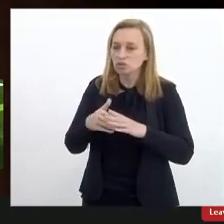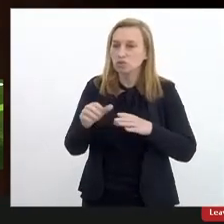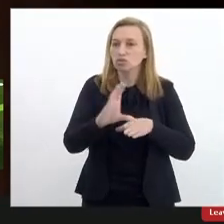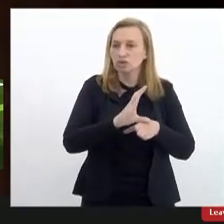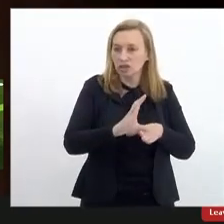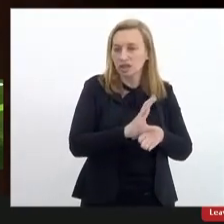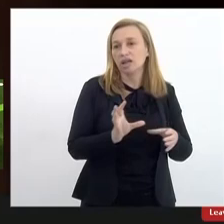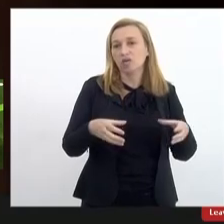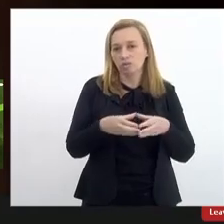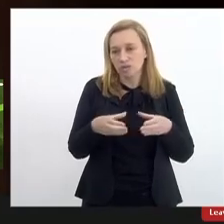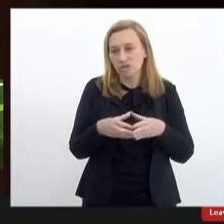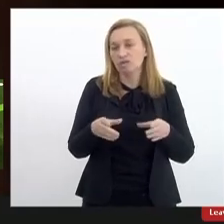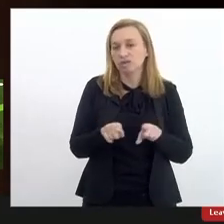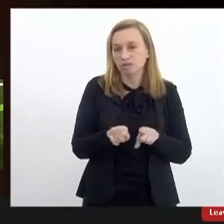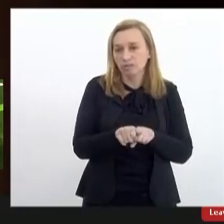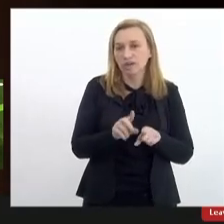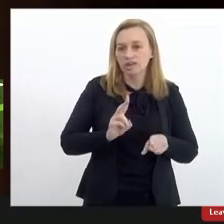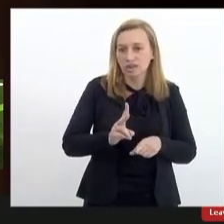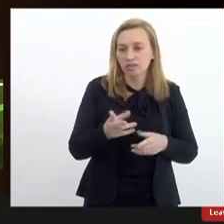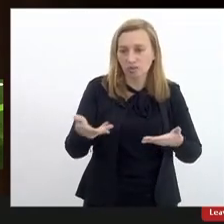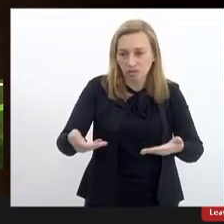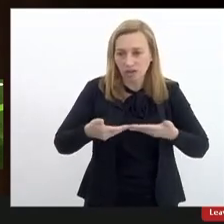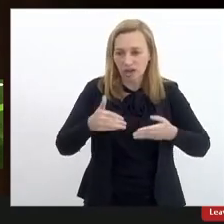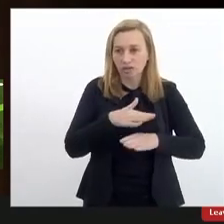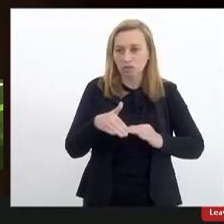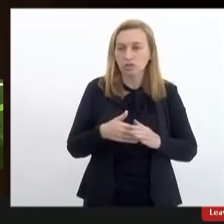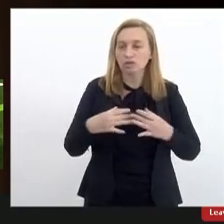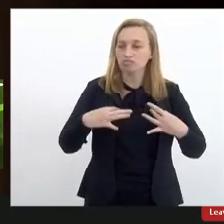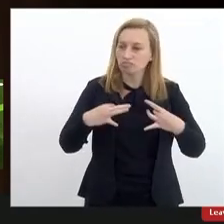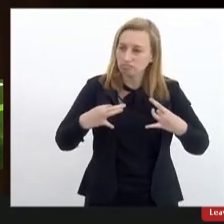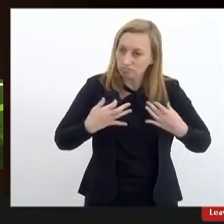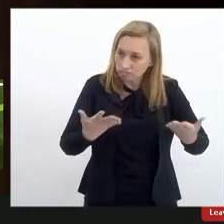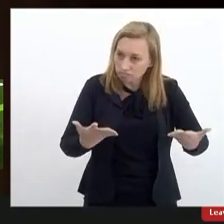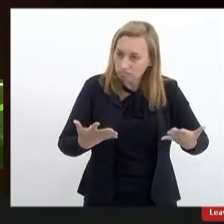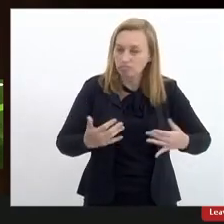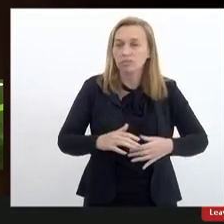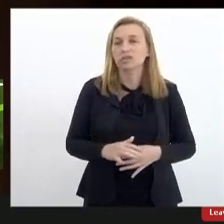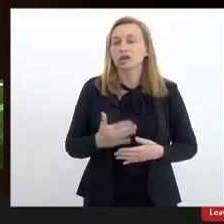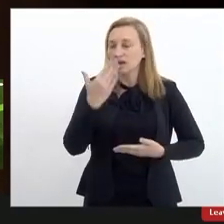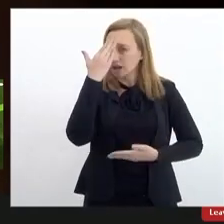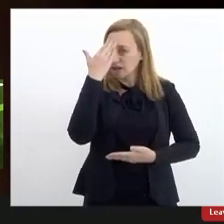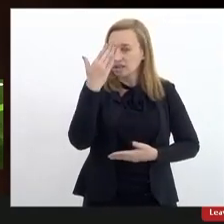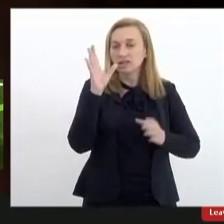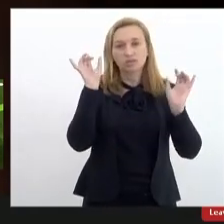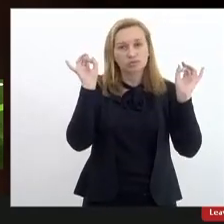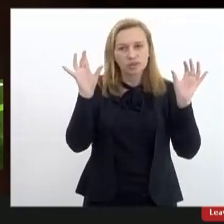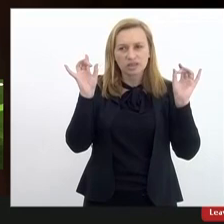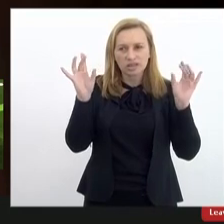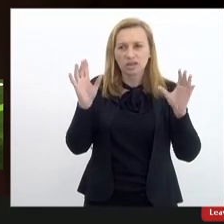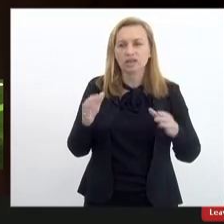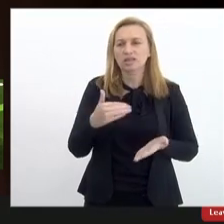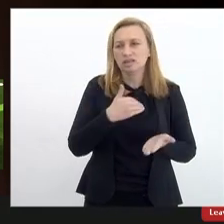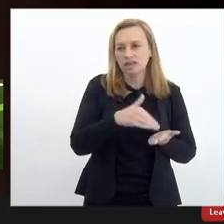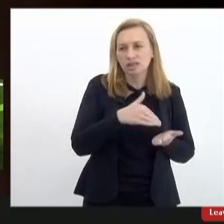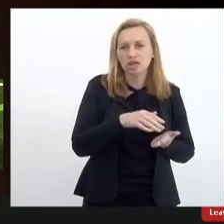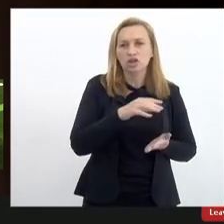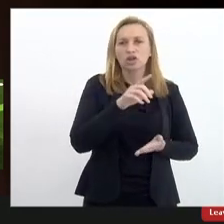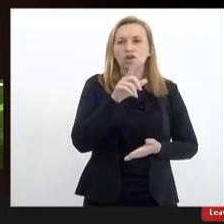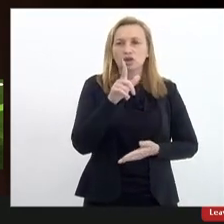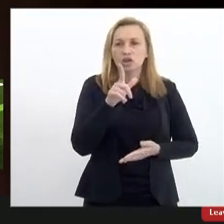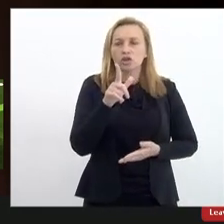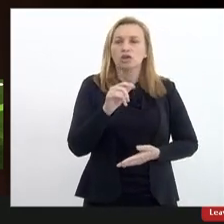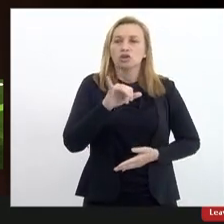também se predispôs a convidar a todos então me coloco sempre à disposição agradeço especialmente aqui a secretária Juíusa que está